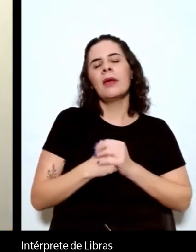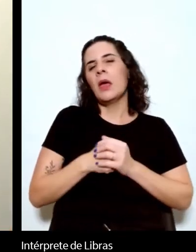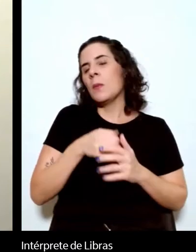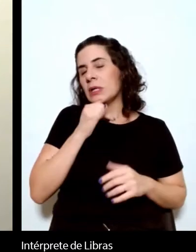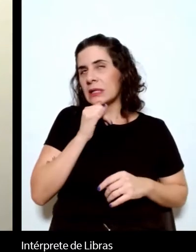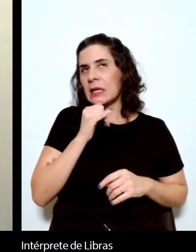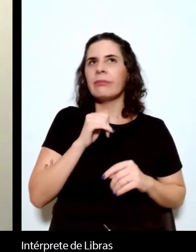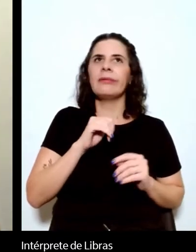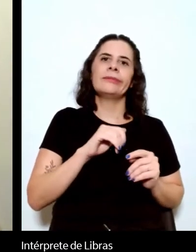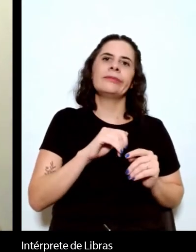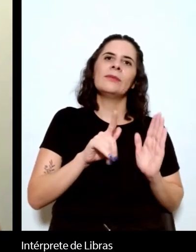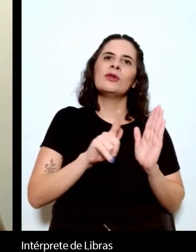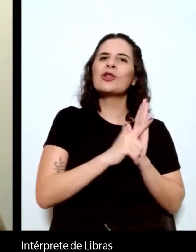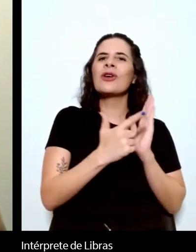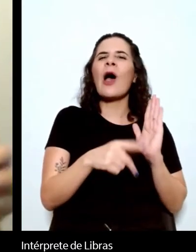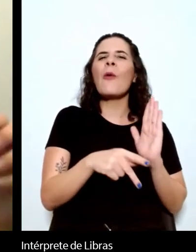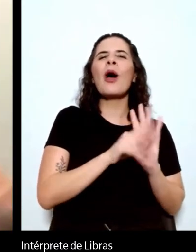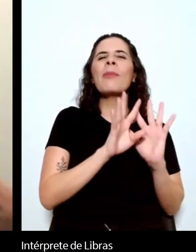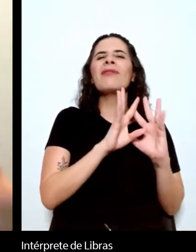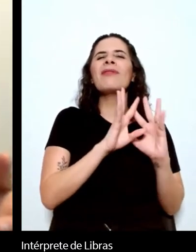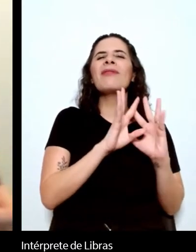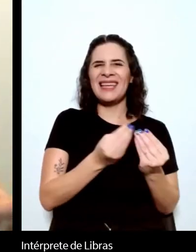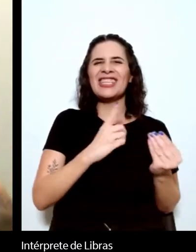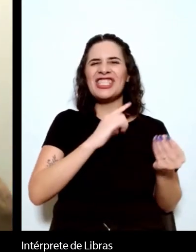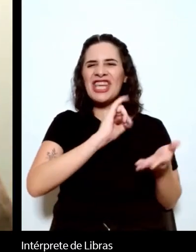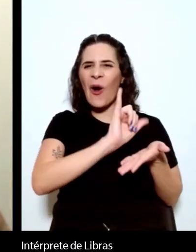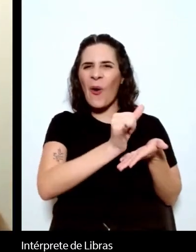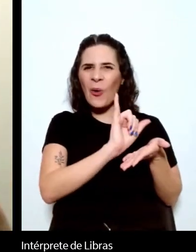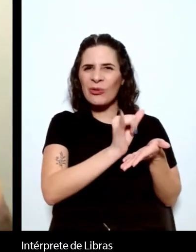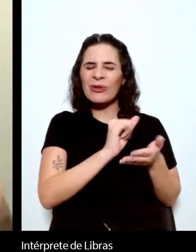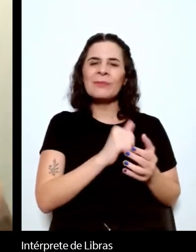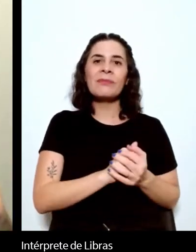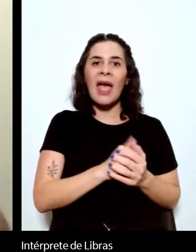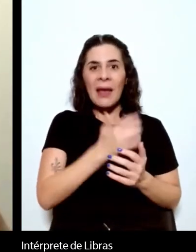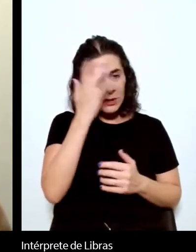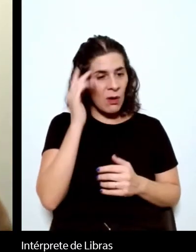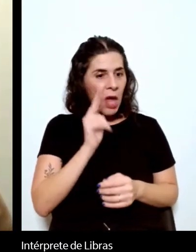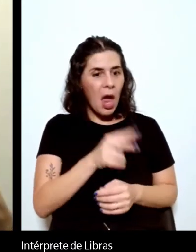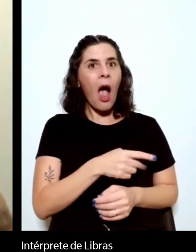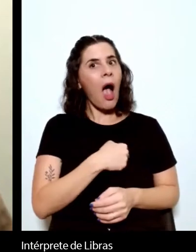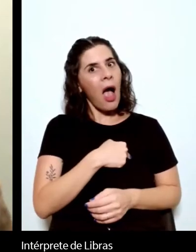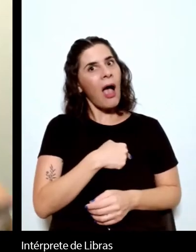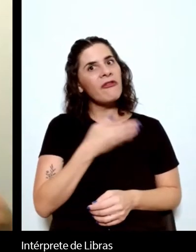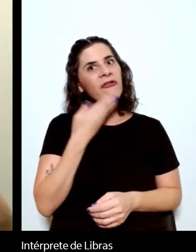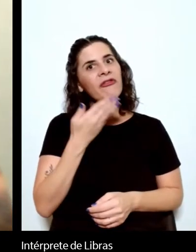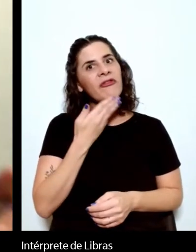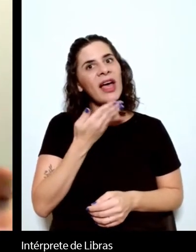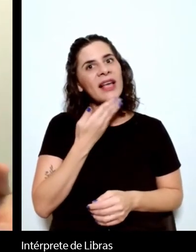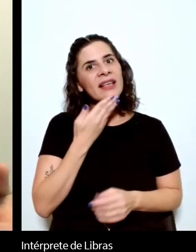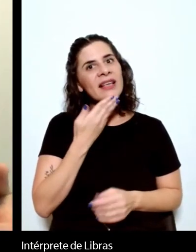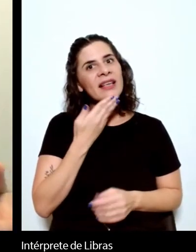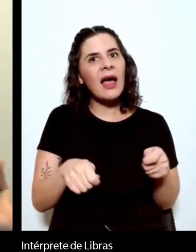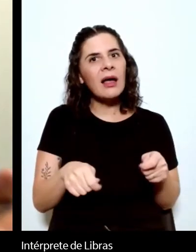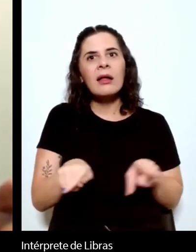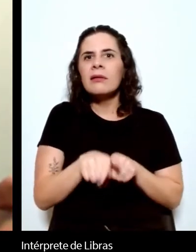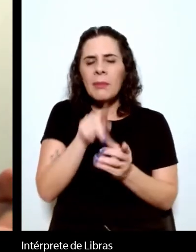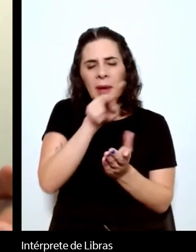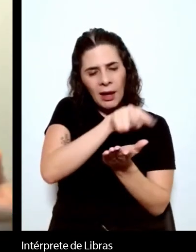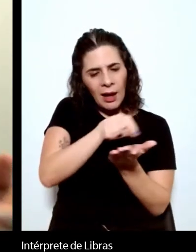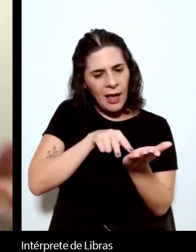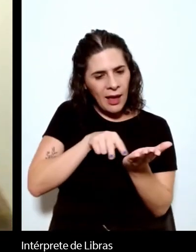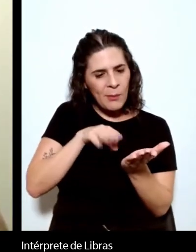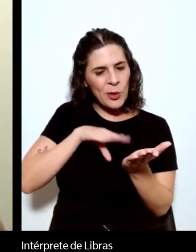então eles são atraídos pela essa facilidade e pela, na verdade, facilidade de se ler o Machado em